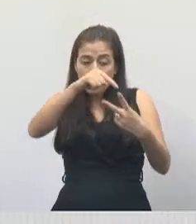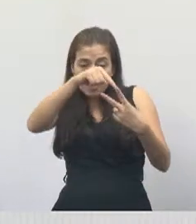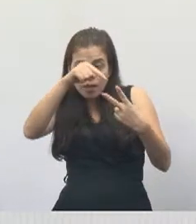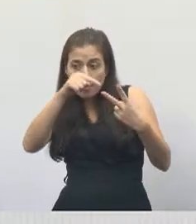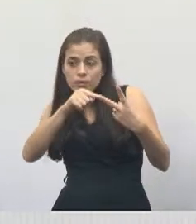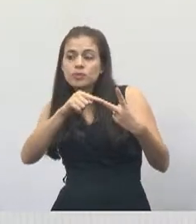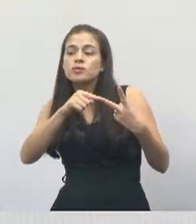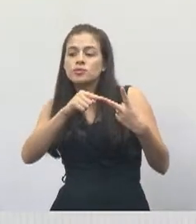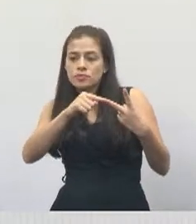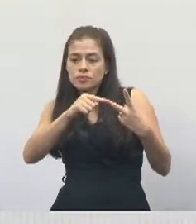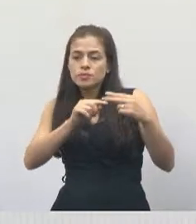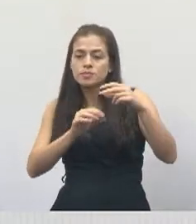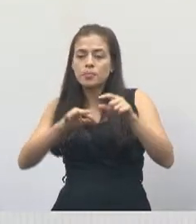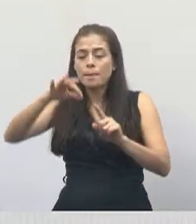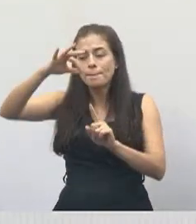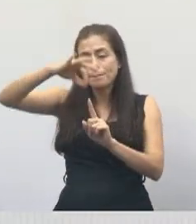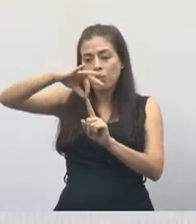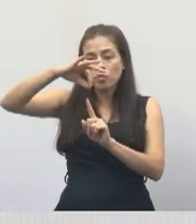ônibus. Indo volta.